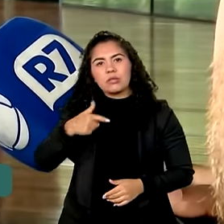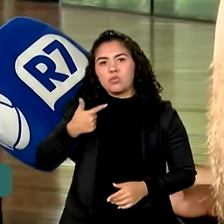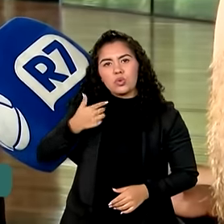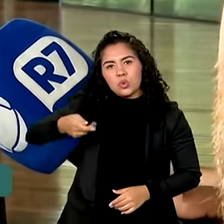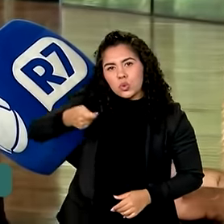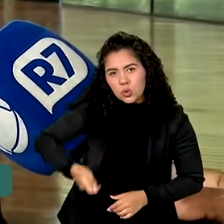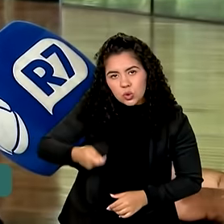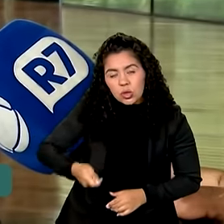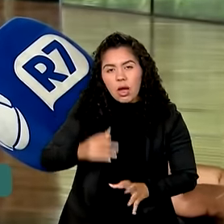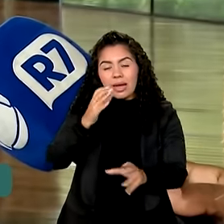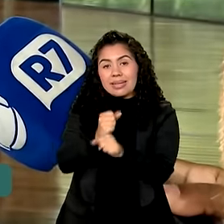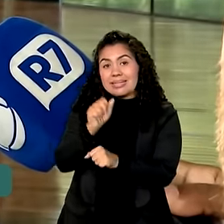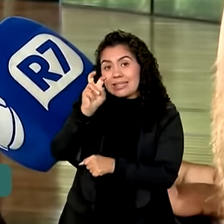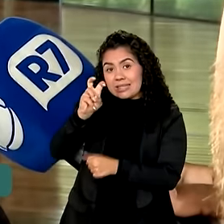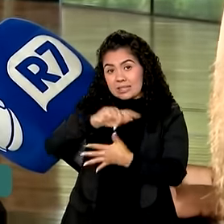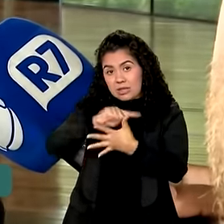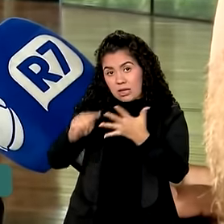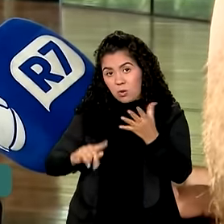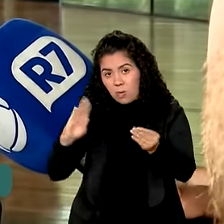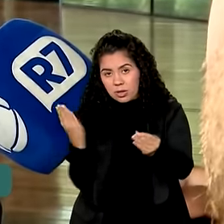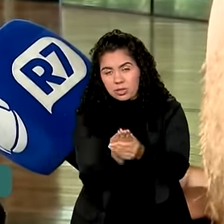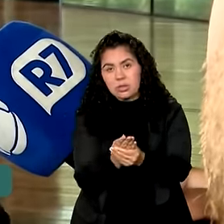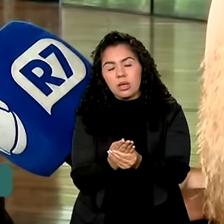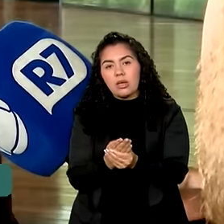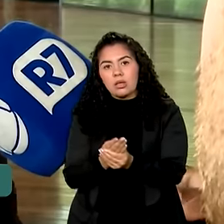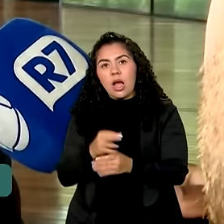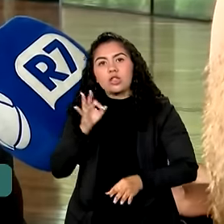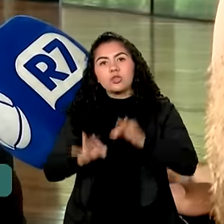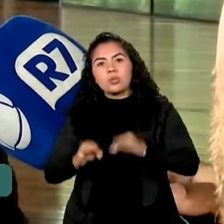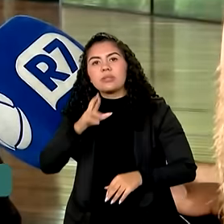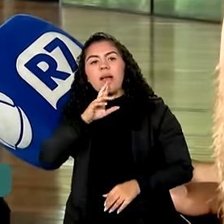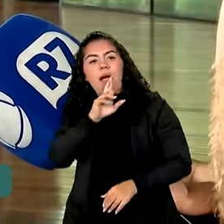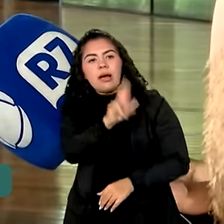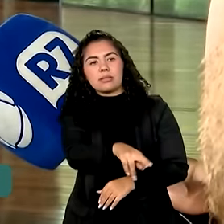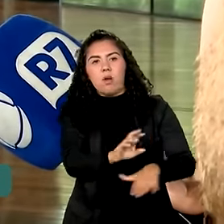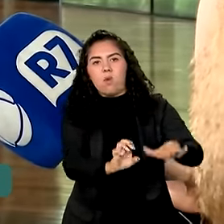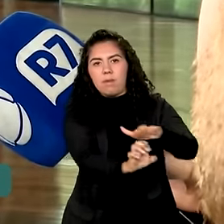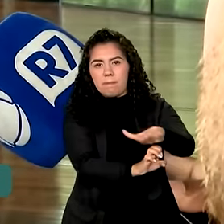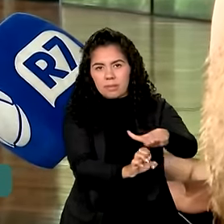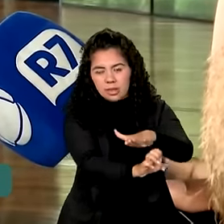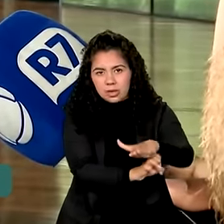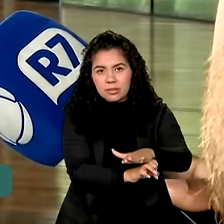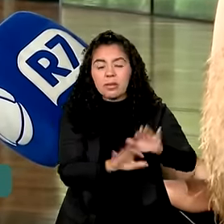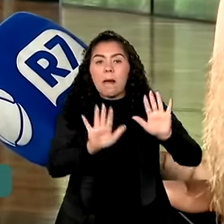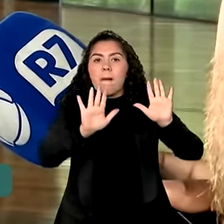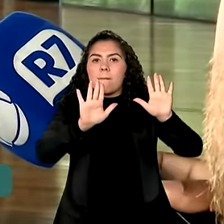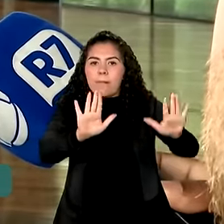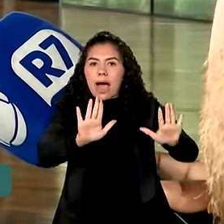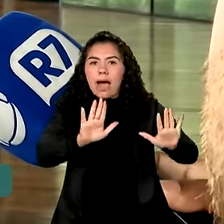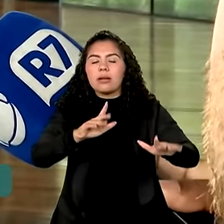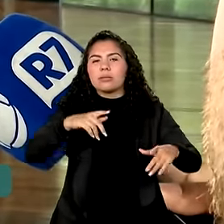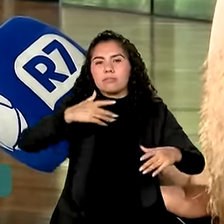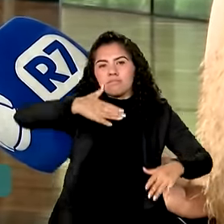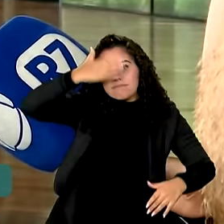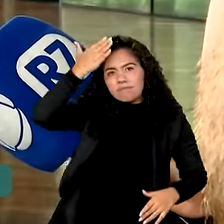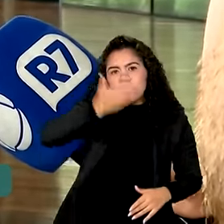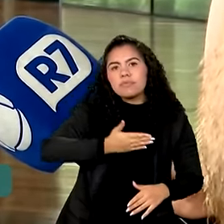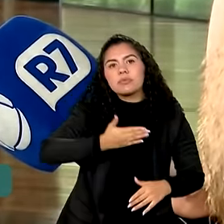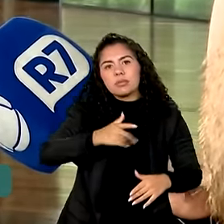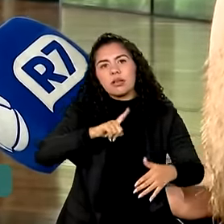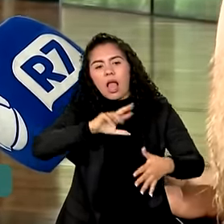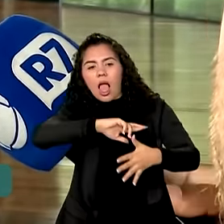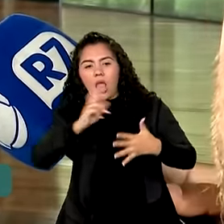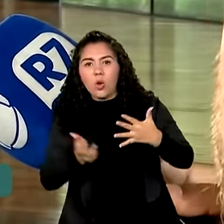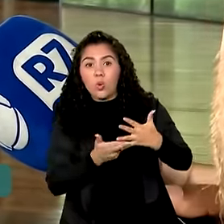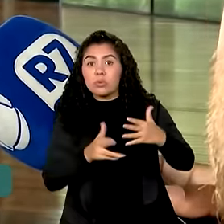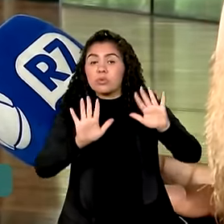casos que a Justiça deu razão às empresas, mas que terá, evidentemente, processo e recursos para cima.